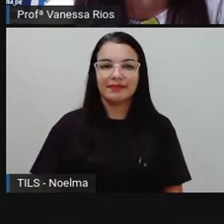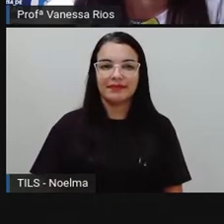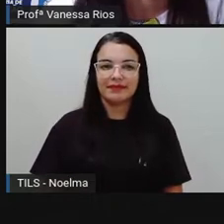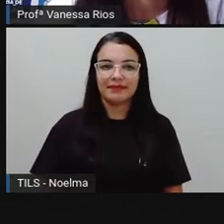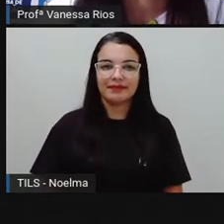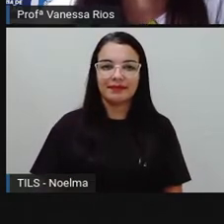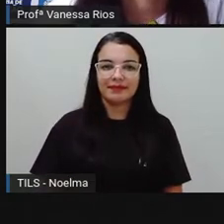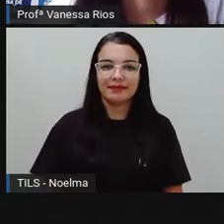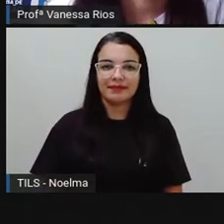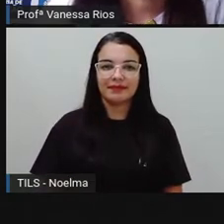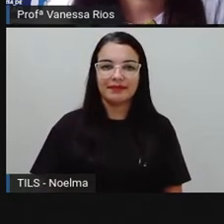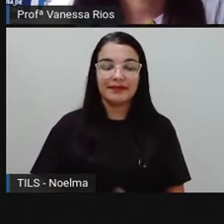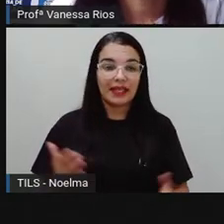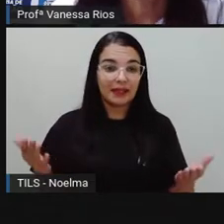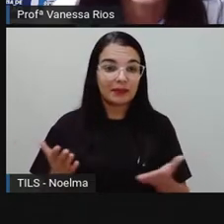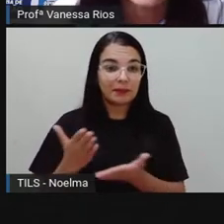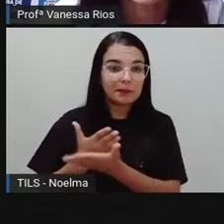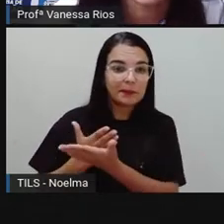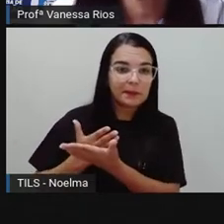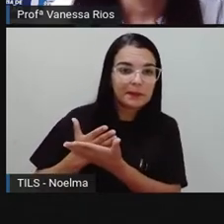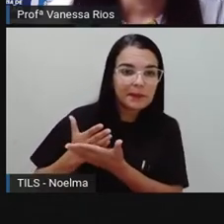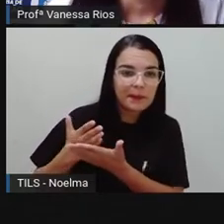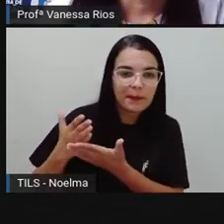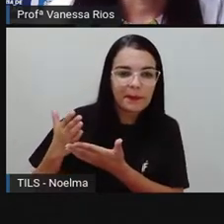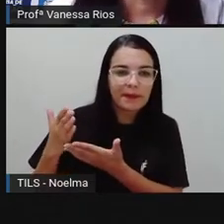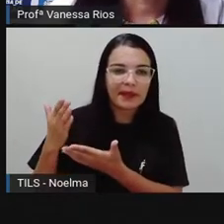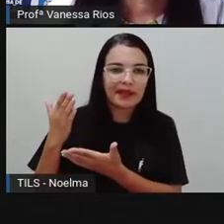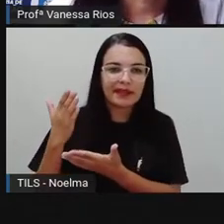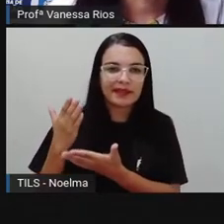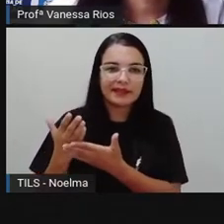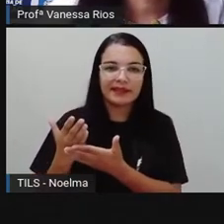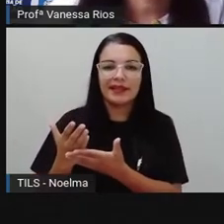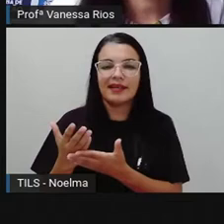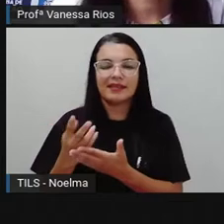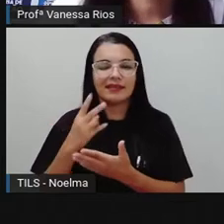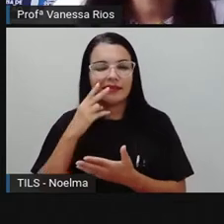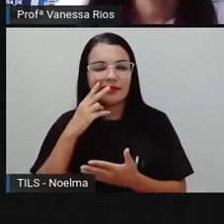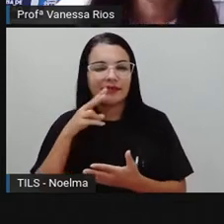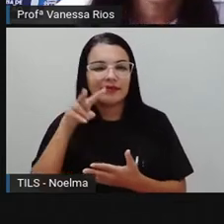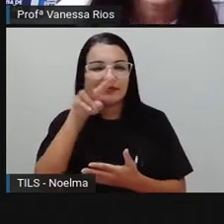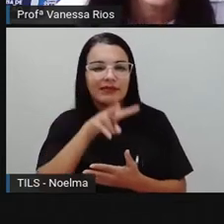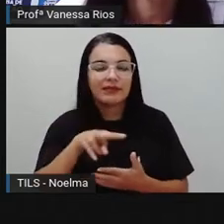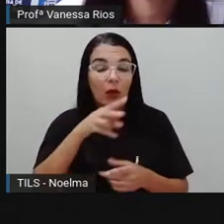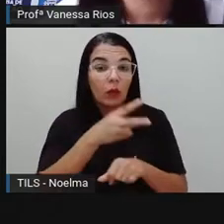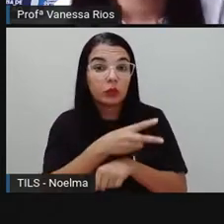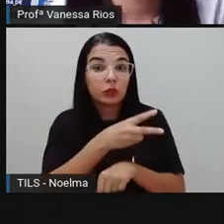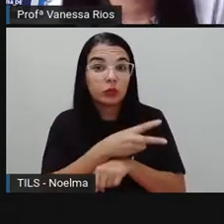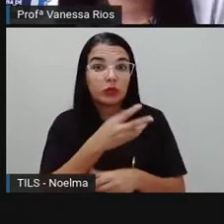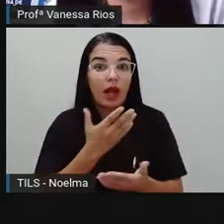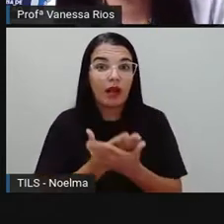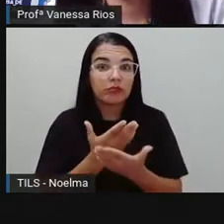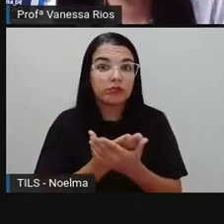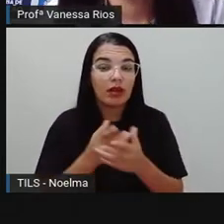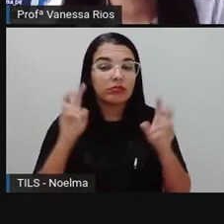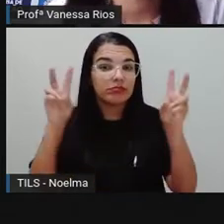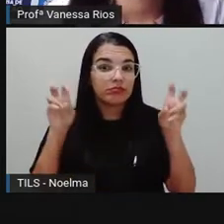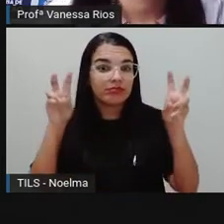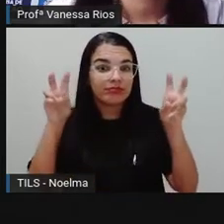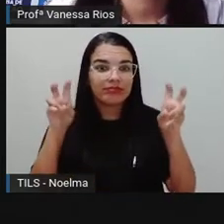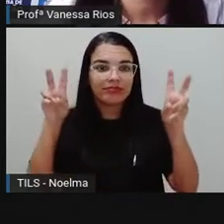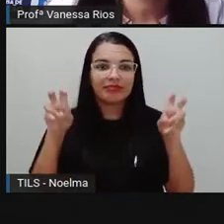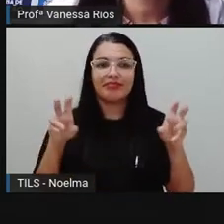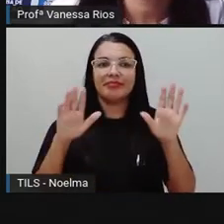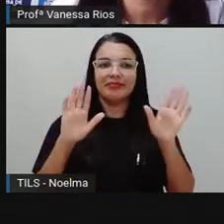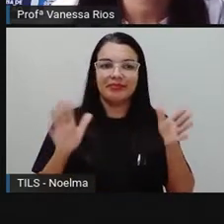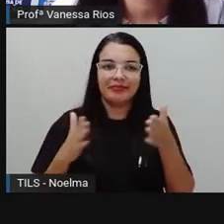E aí, para dar início, né? Para dar também continuidade ao assunto, né? Que